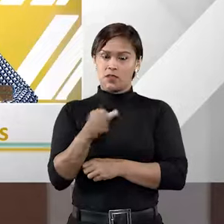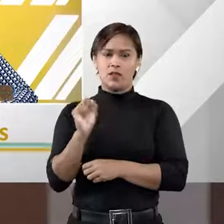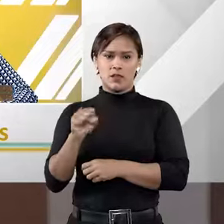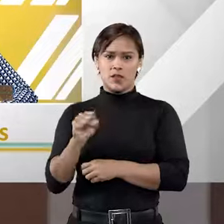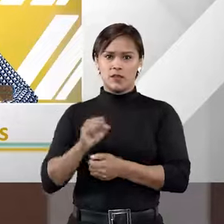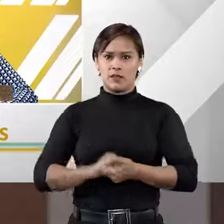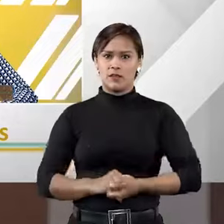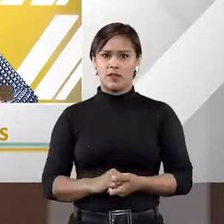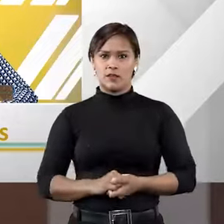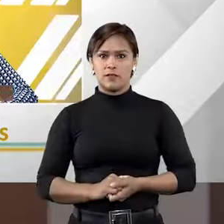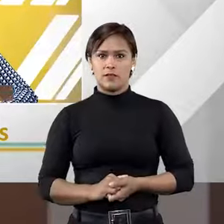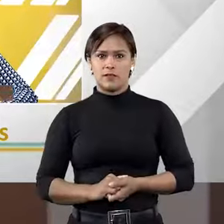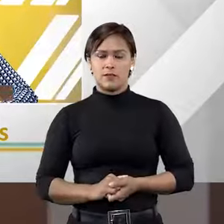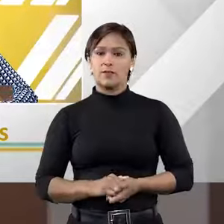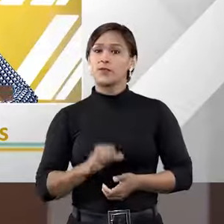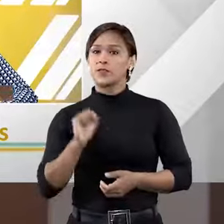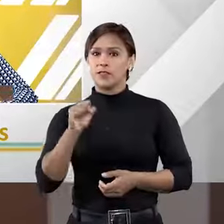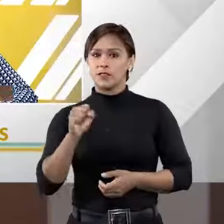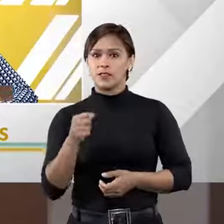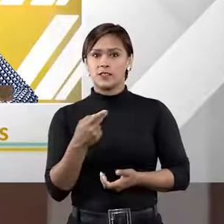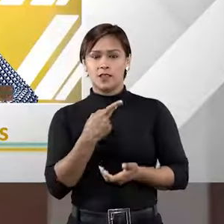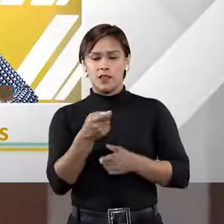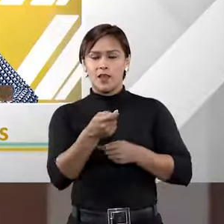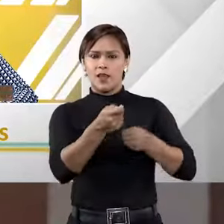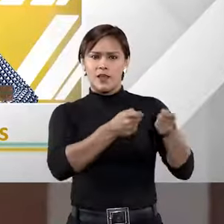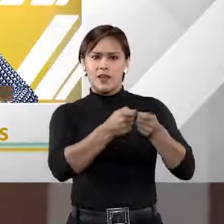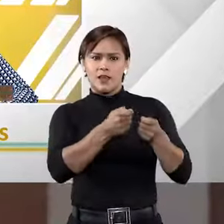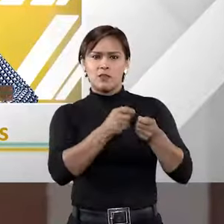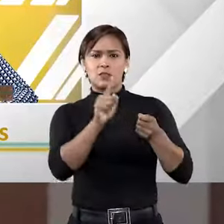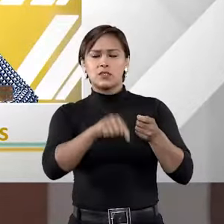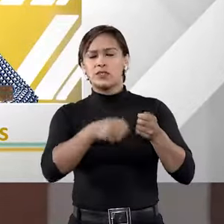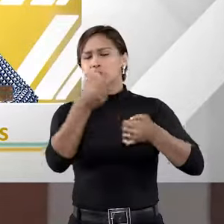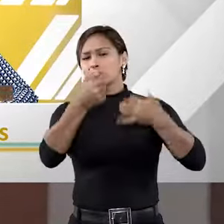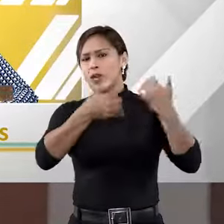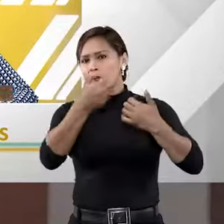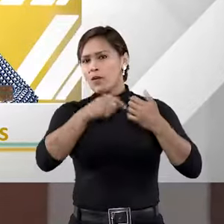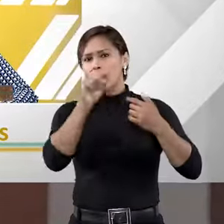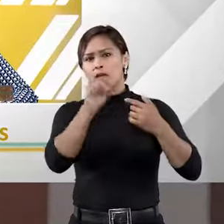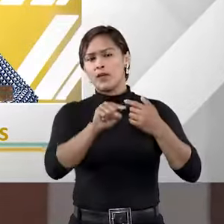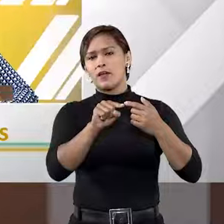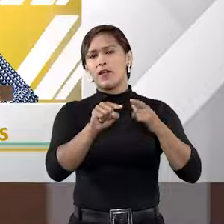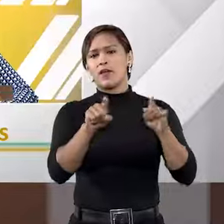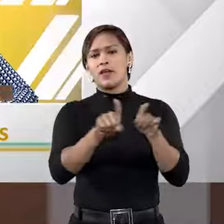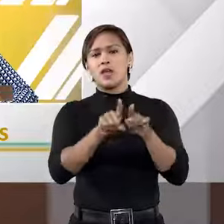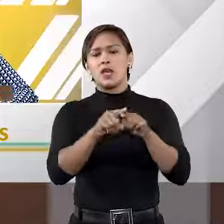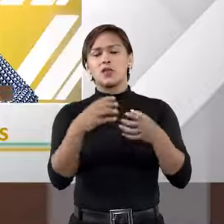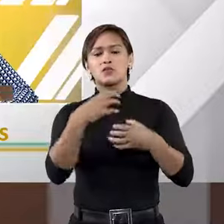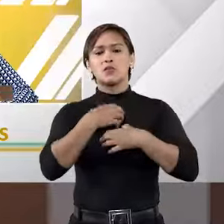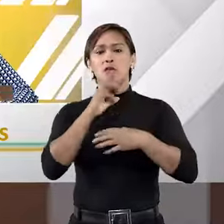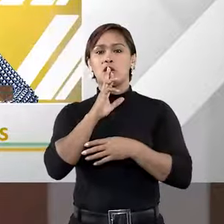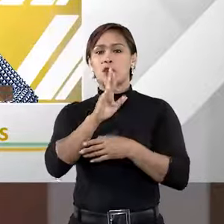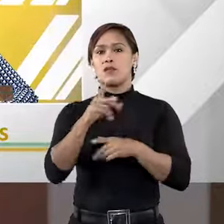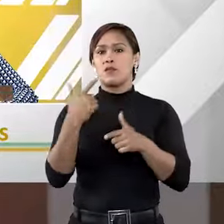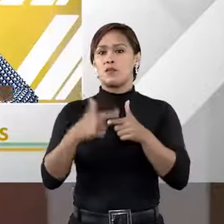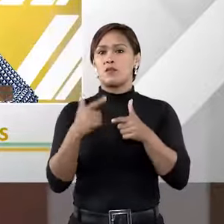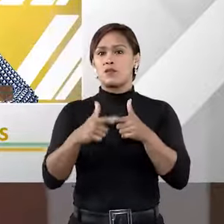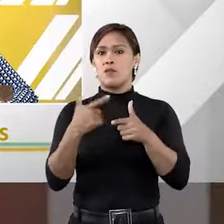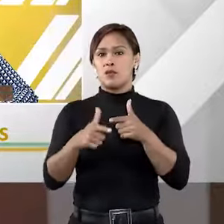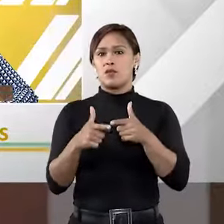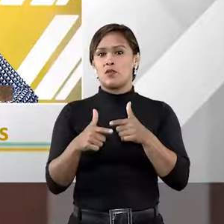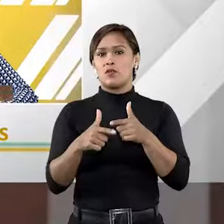né? É isso. A arbitragem, ela é um modo de resolver problemas